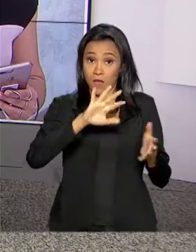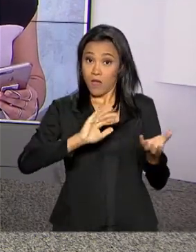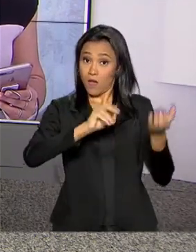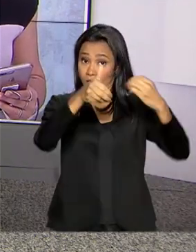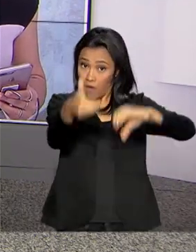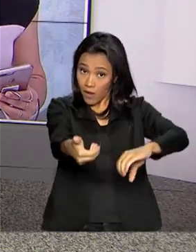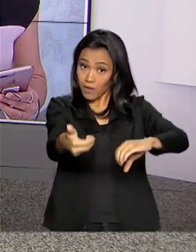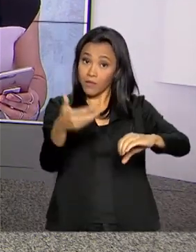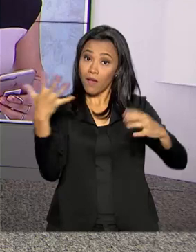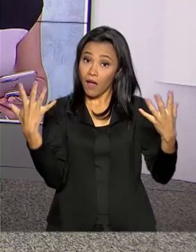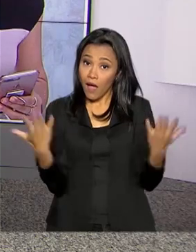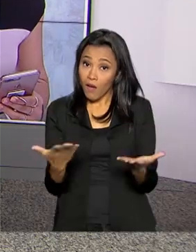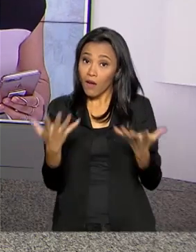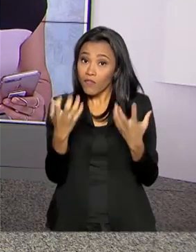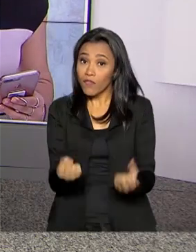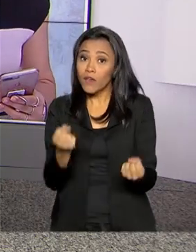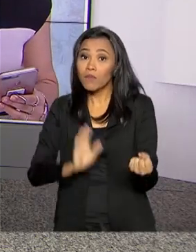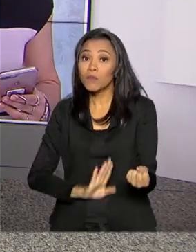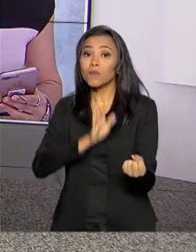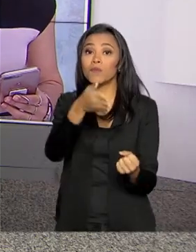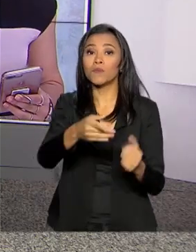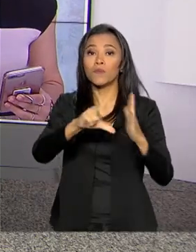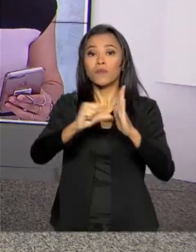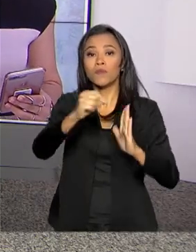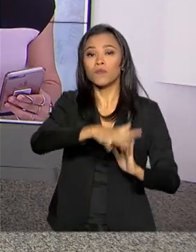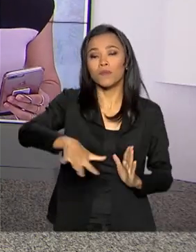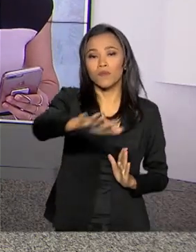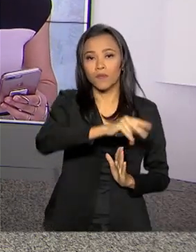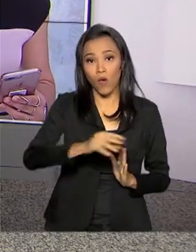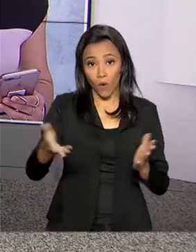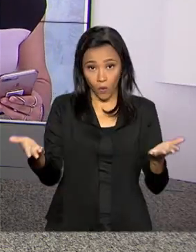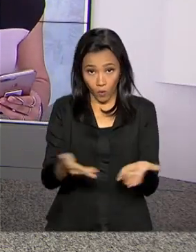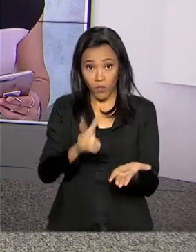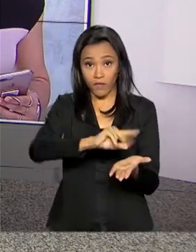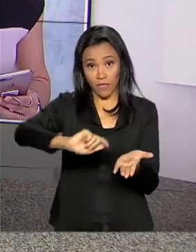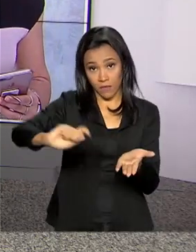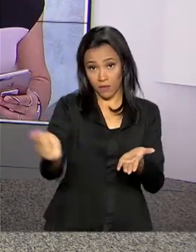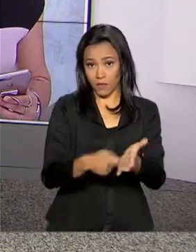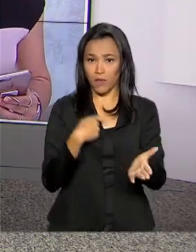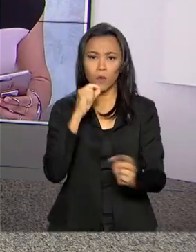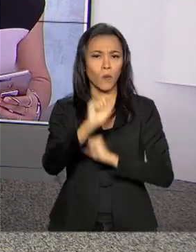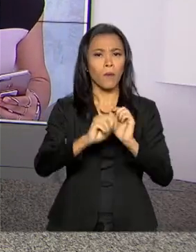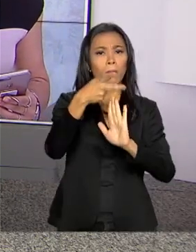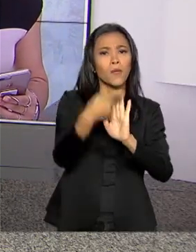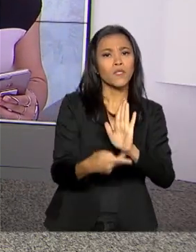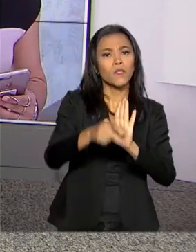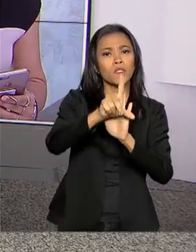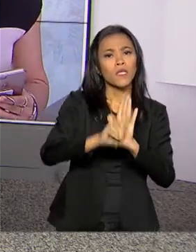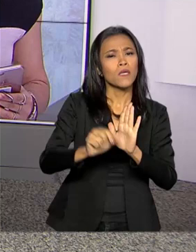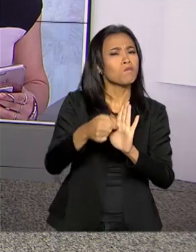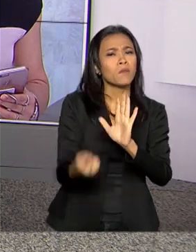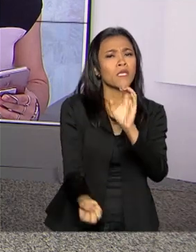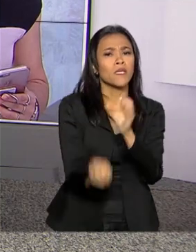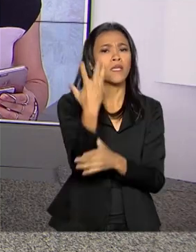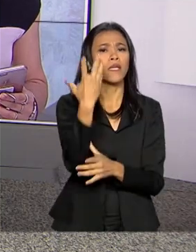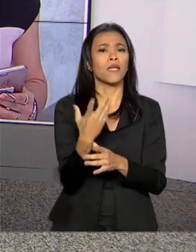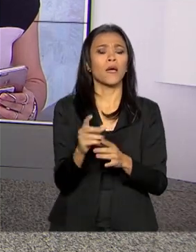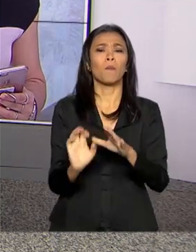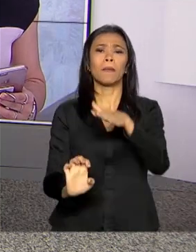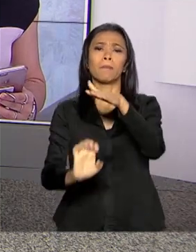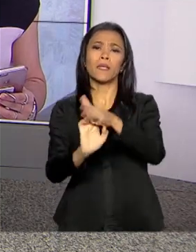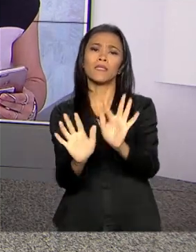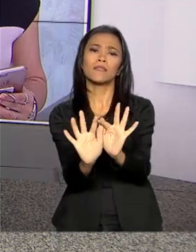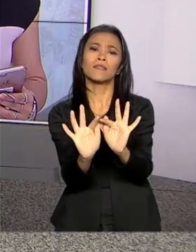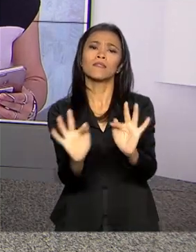Nacional, a gente vai seguir agora para o Palácio do Planalto. Vai ser sancionado hoje o projeto de lei que cria a empresa Simples de